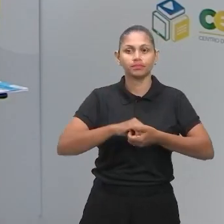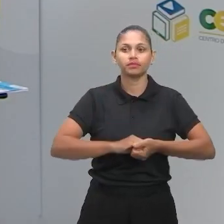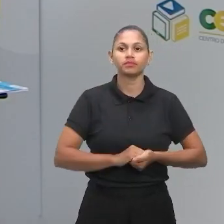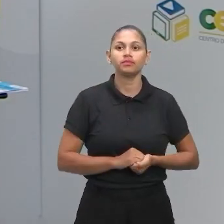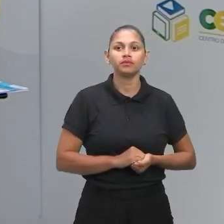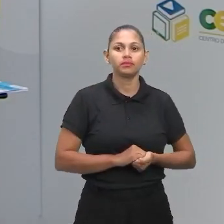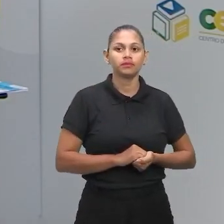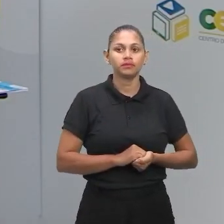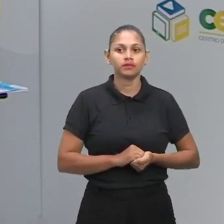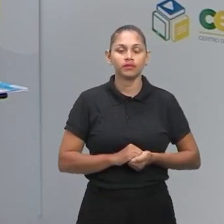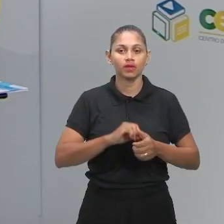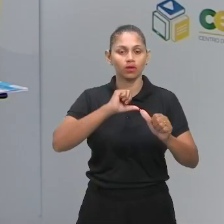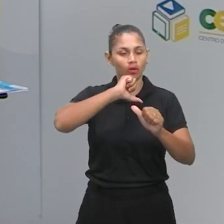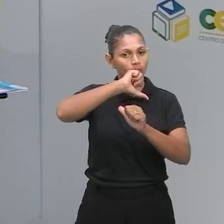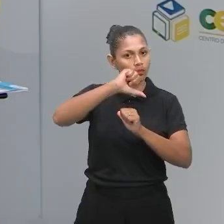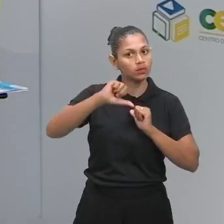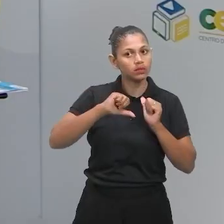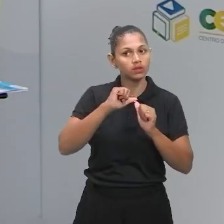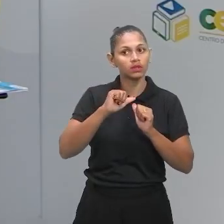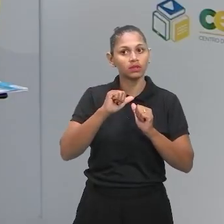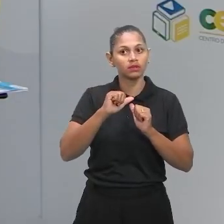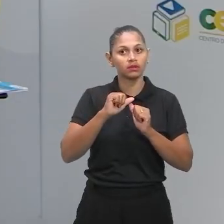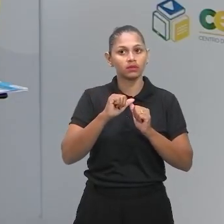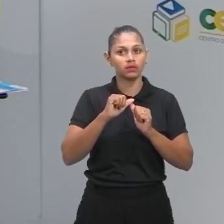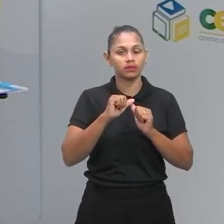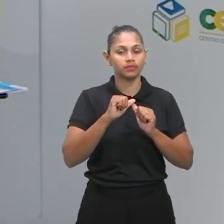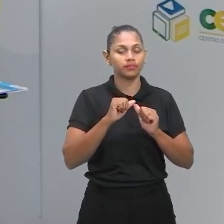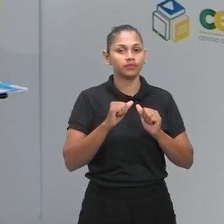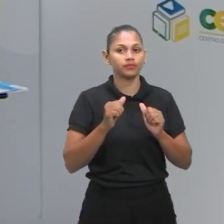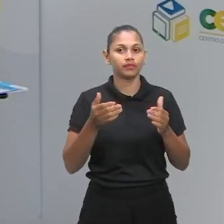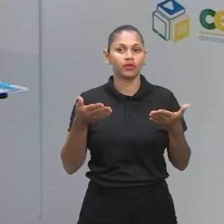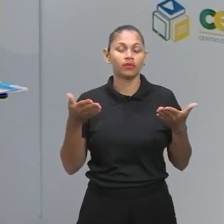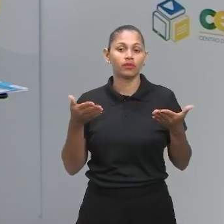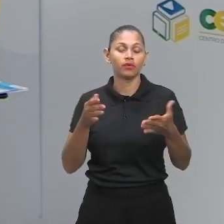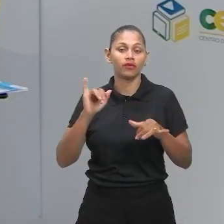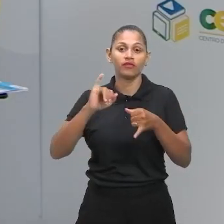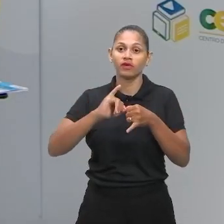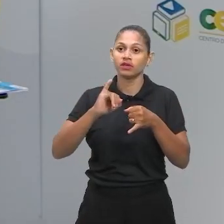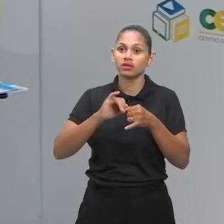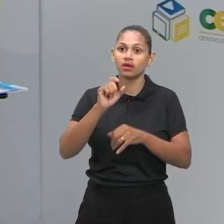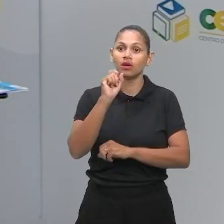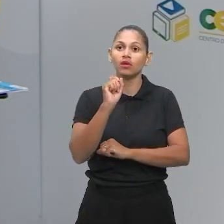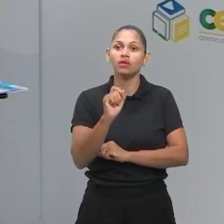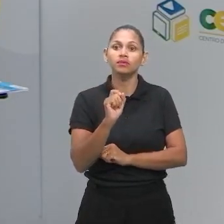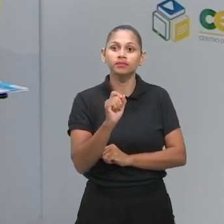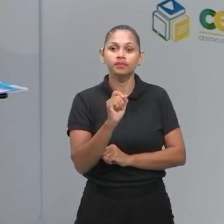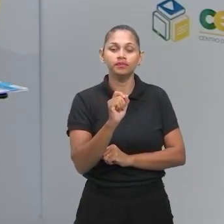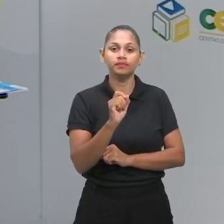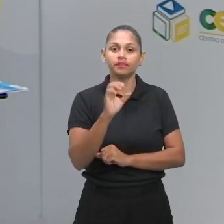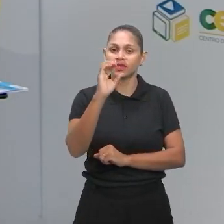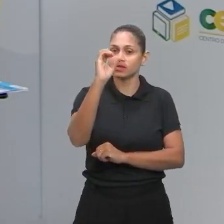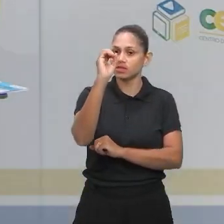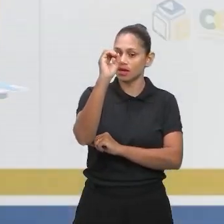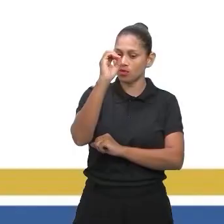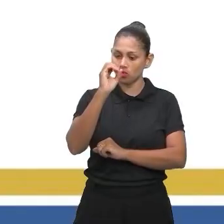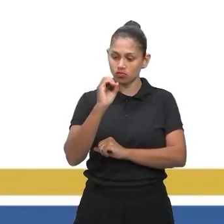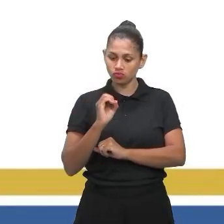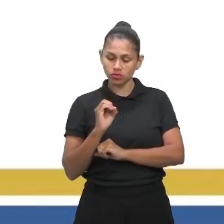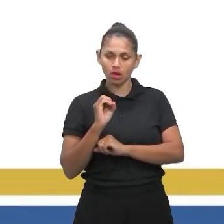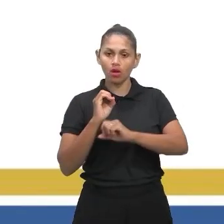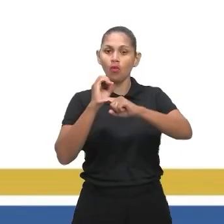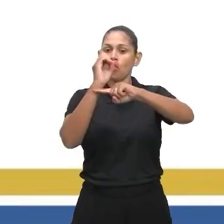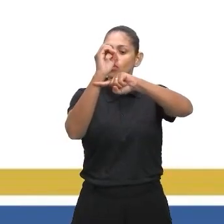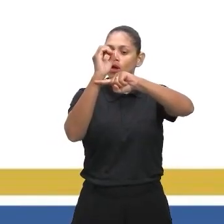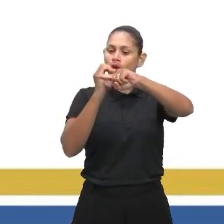ficar 3840 centímetros. Aqui eu posso fazer o quê? Tem zero em cima e zero embaixo. O que é eu faço? Traz aqui para a questão.